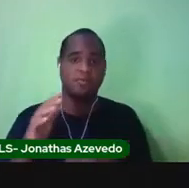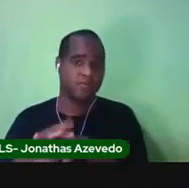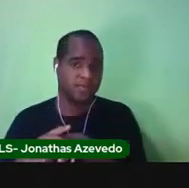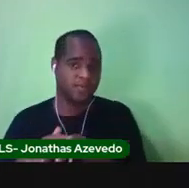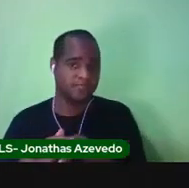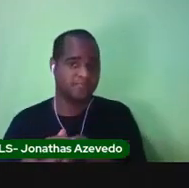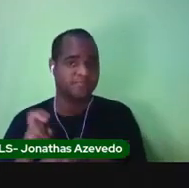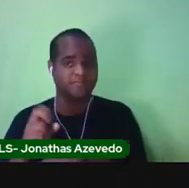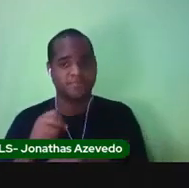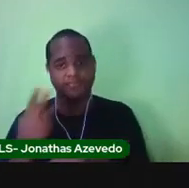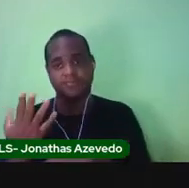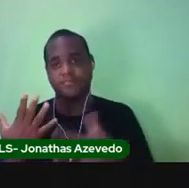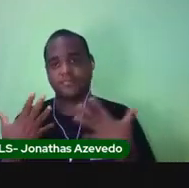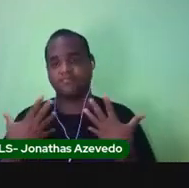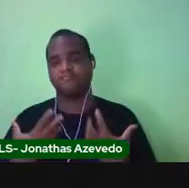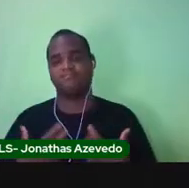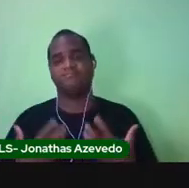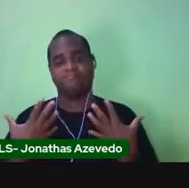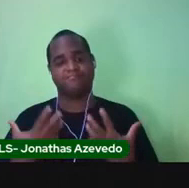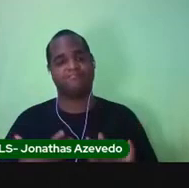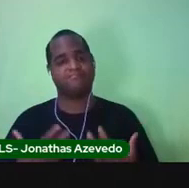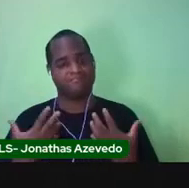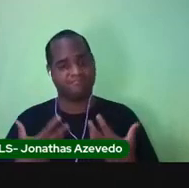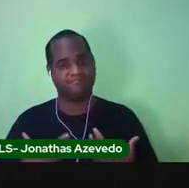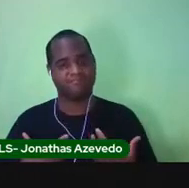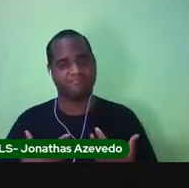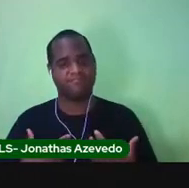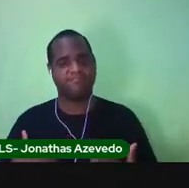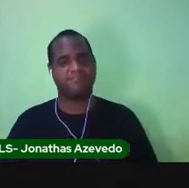doentes ou quando estão muito cansados.